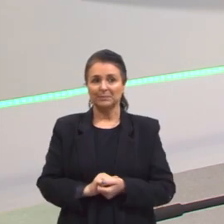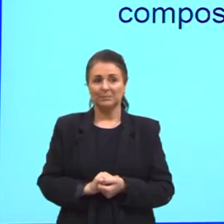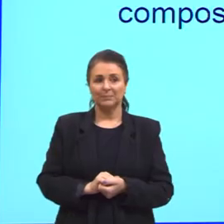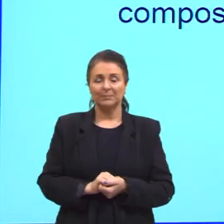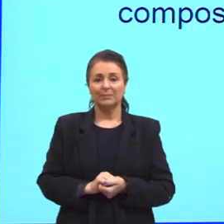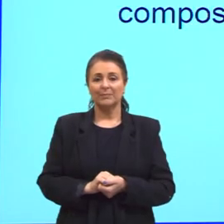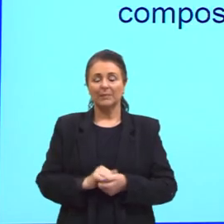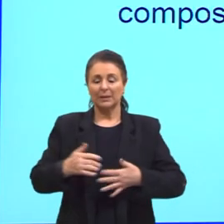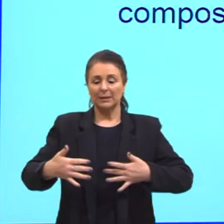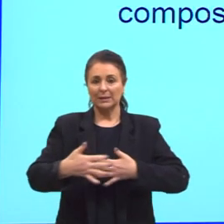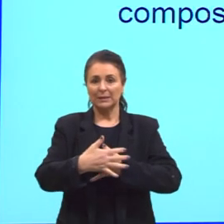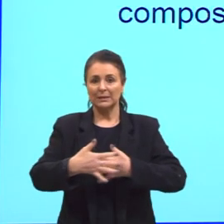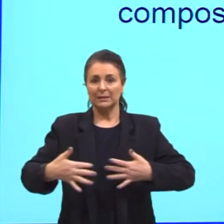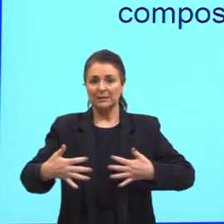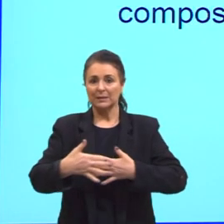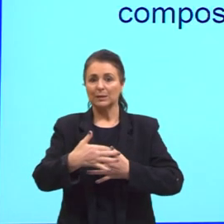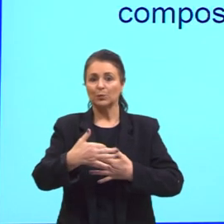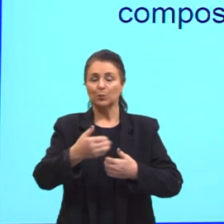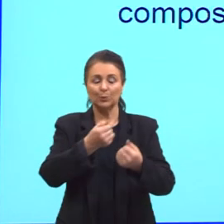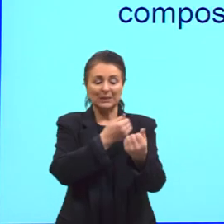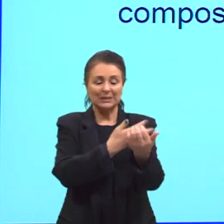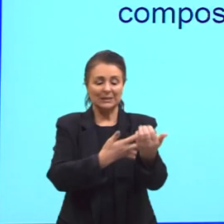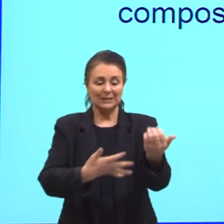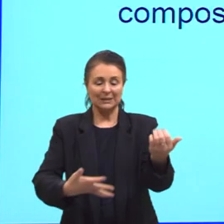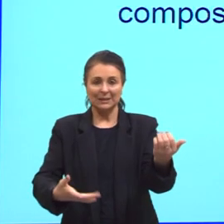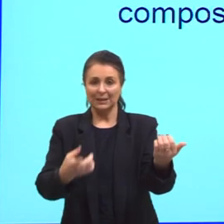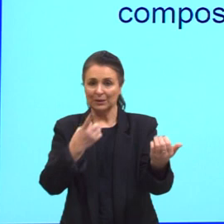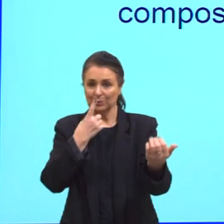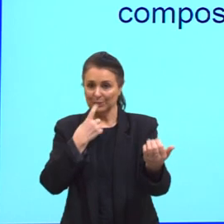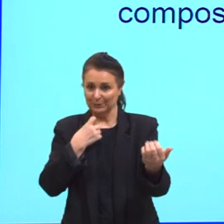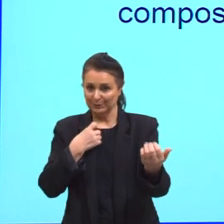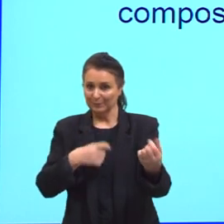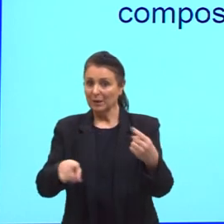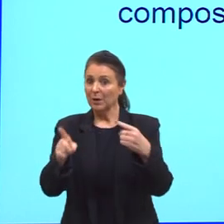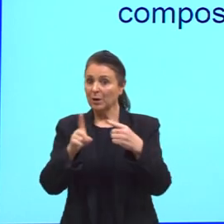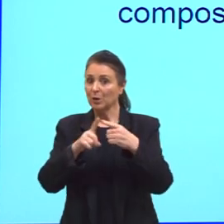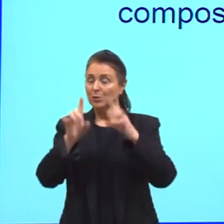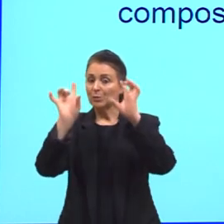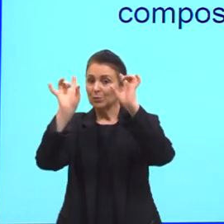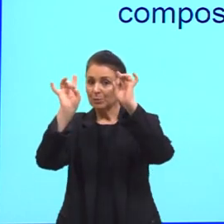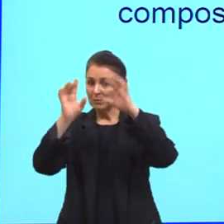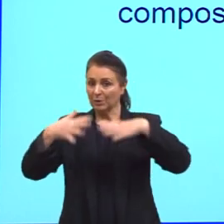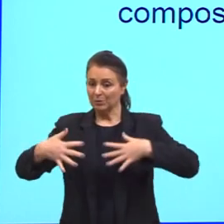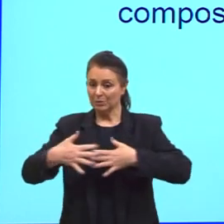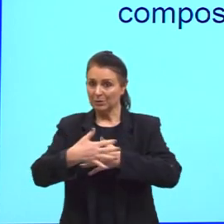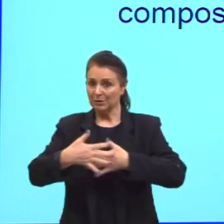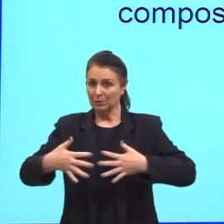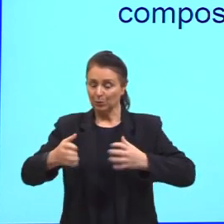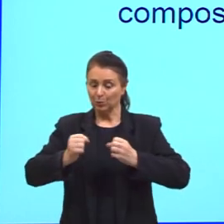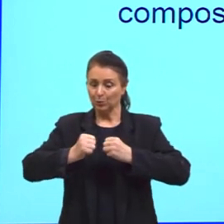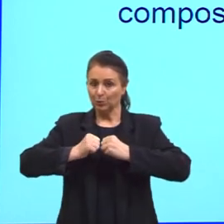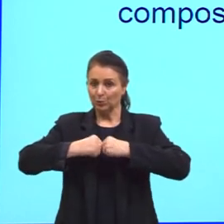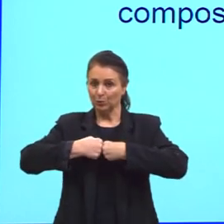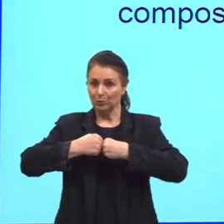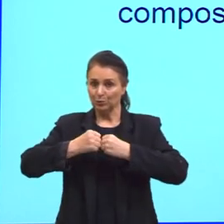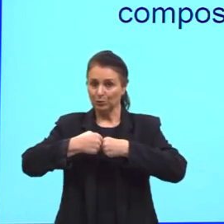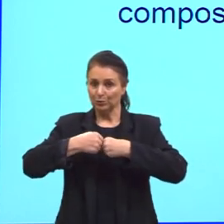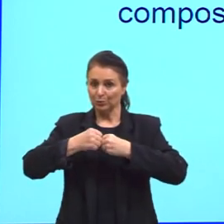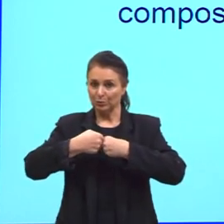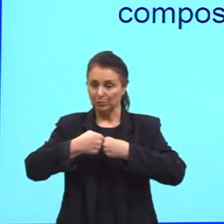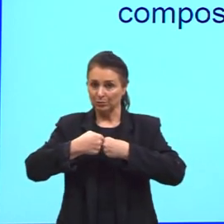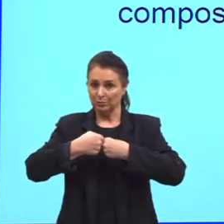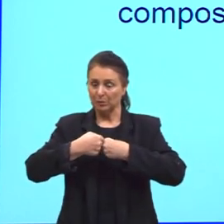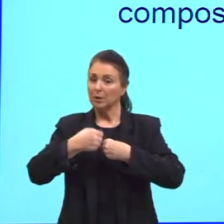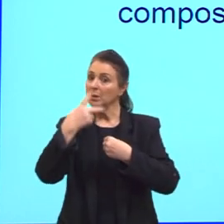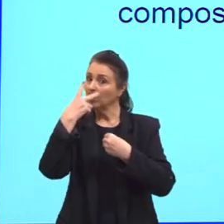tecido sanguíneo. É um tipo especial de tecido conjuntivo, assim como o tecido